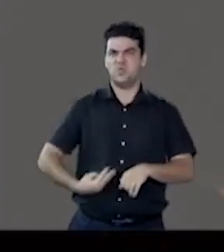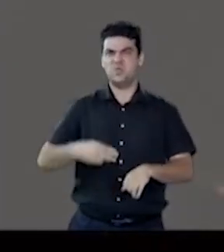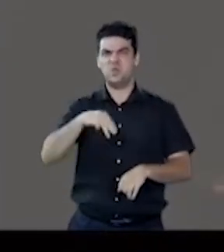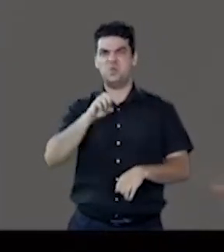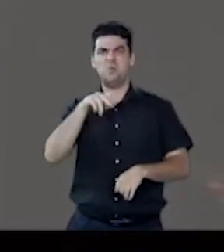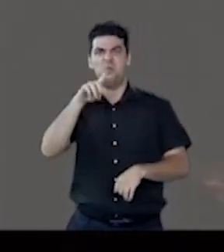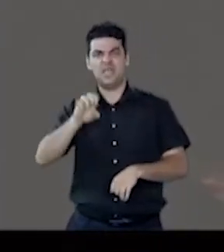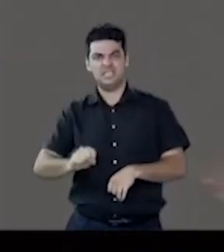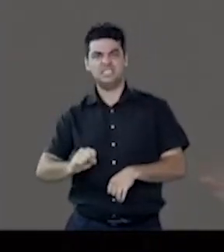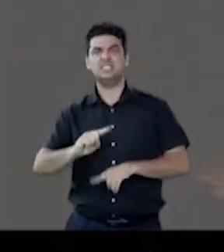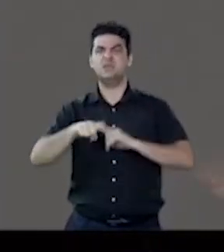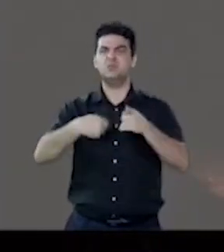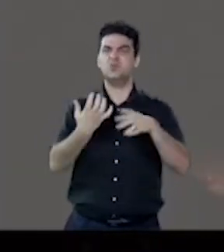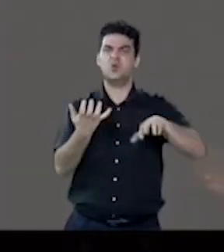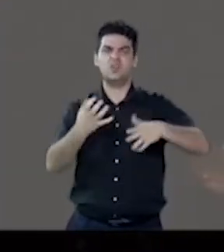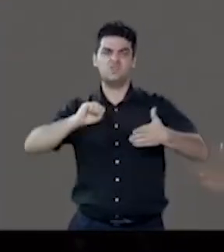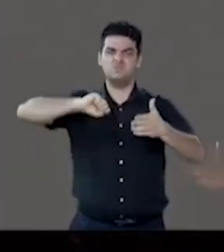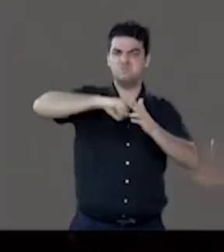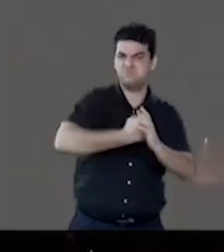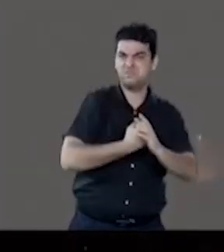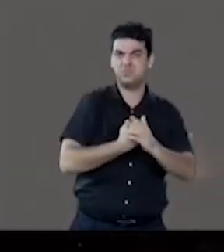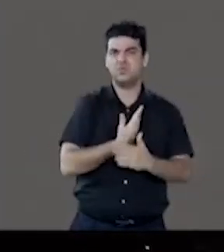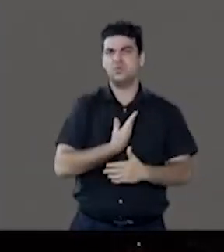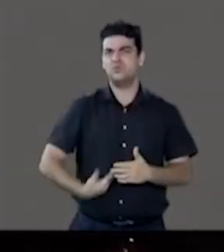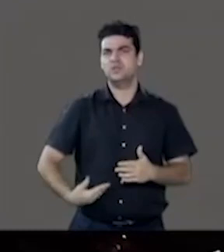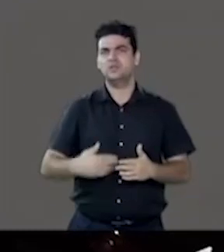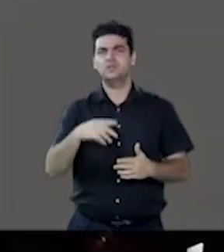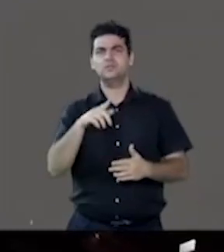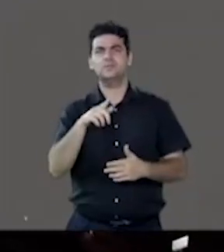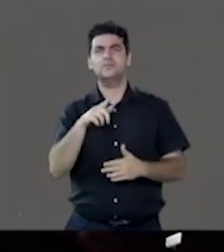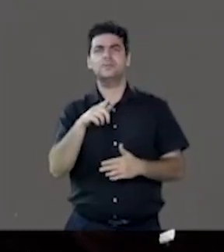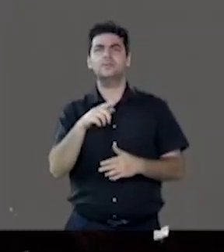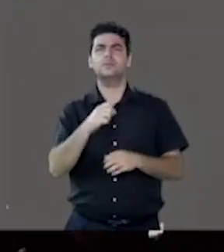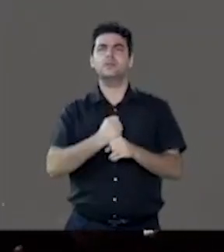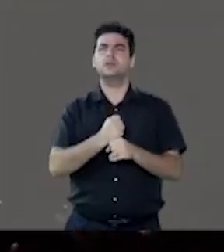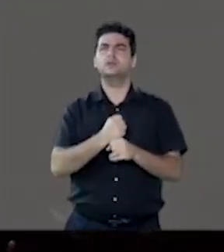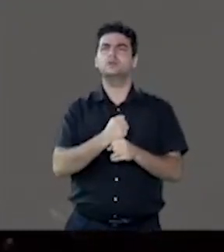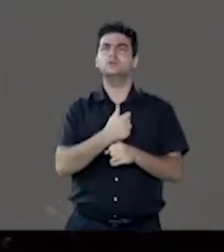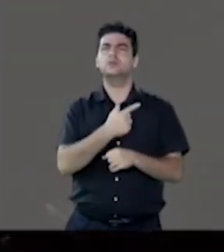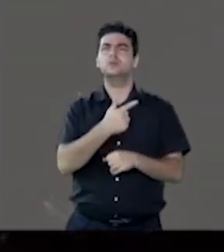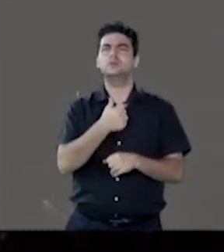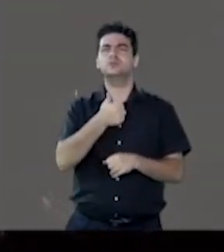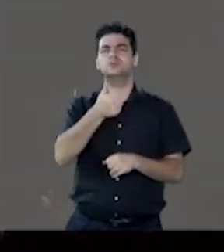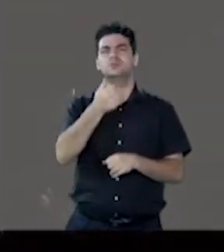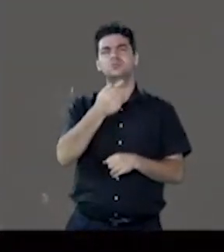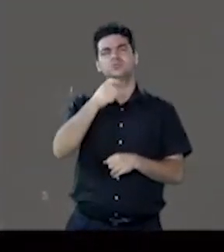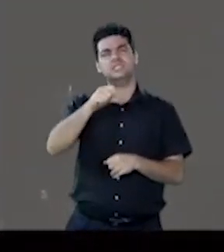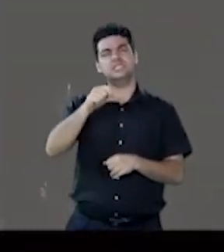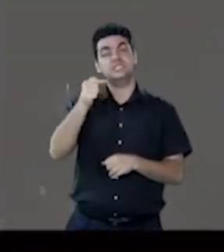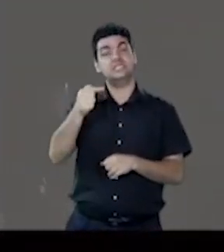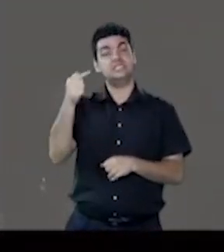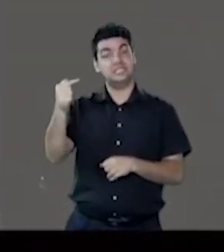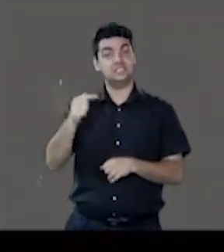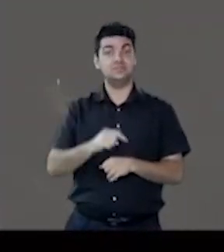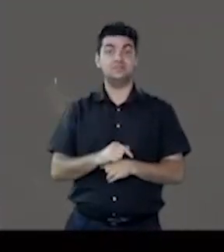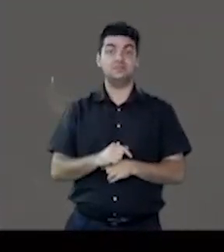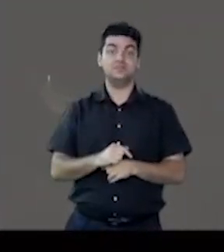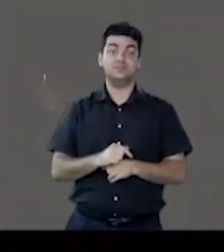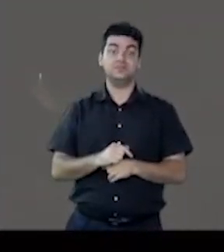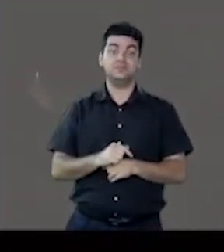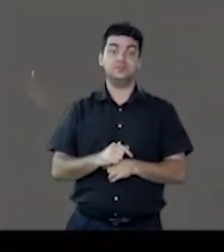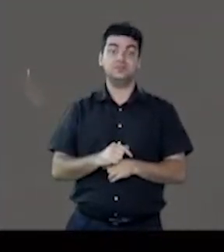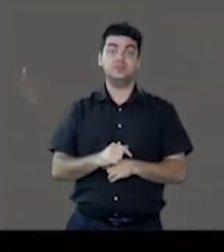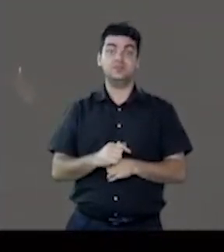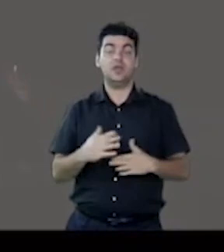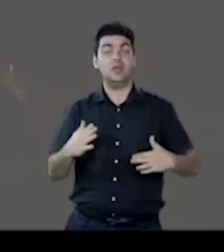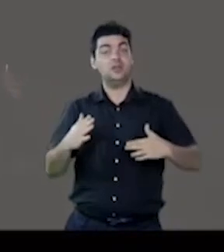o fechamento do Congresso Nacional no governo Geisel em 1977 para aprovação do pacote